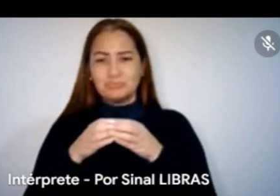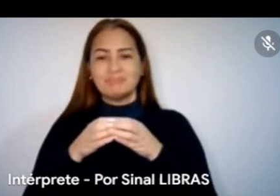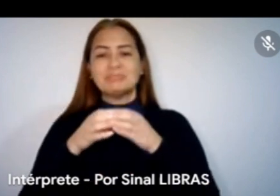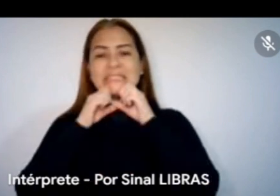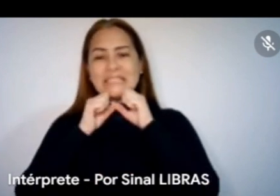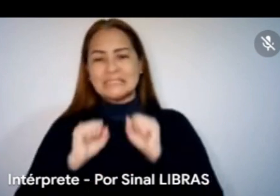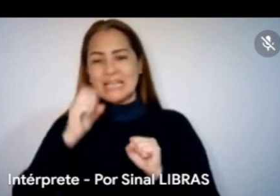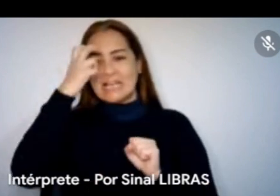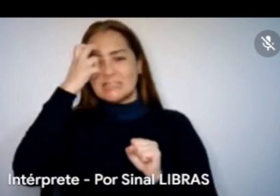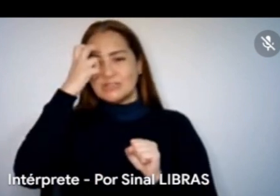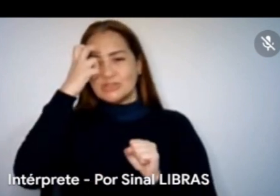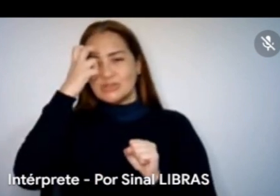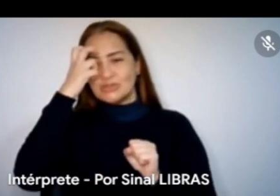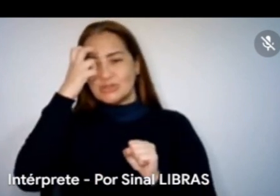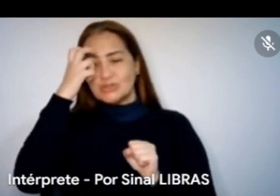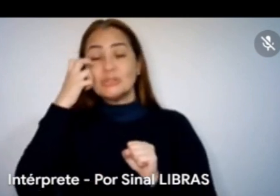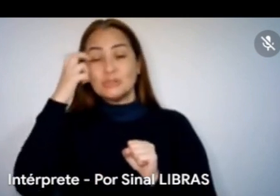secretária e toda a equipe estavam, sim,